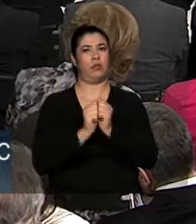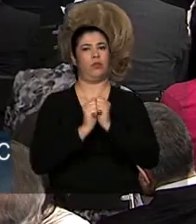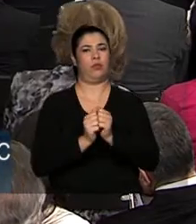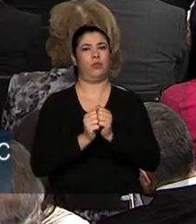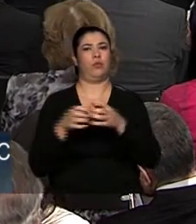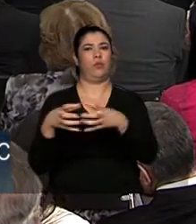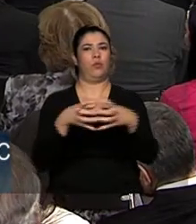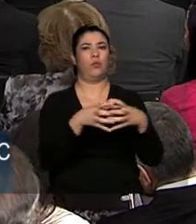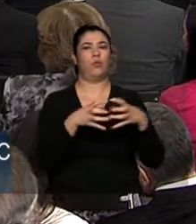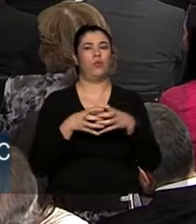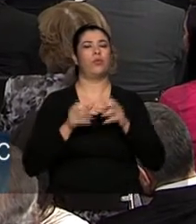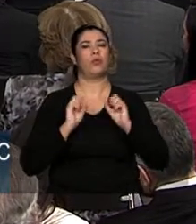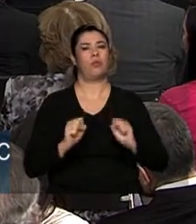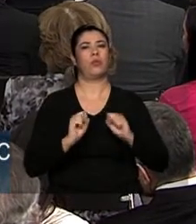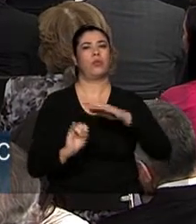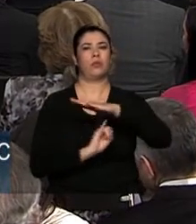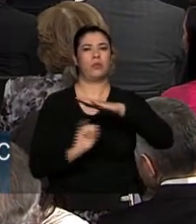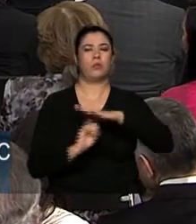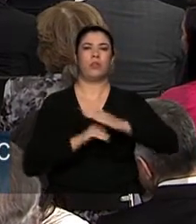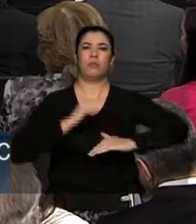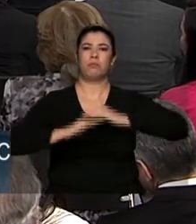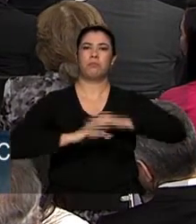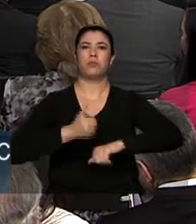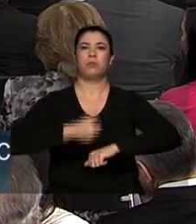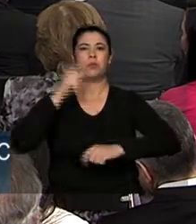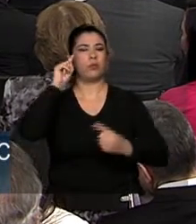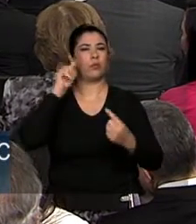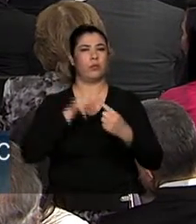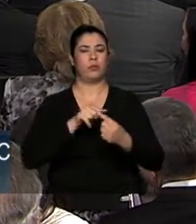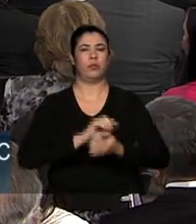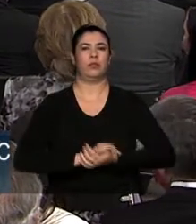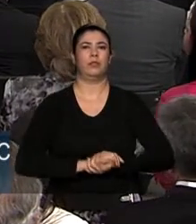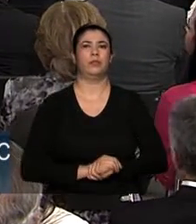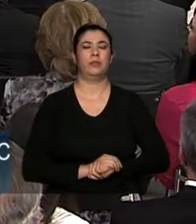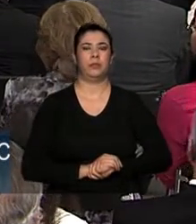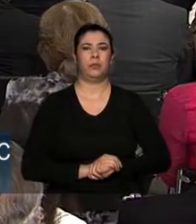com as entidades para poder aprimorar os nossos objetivos.